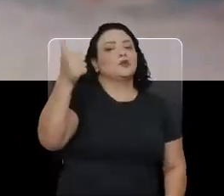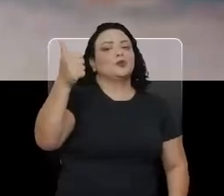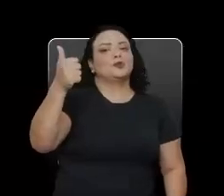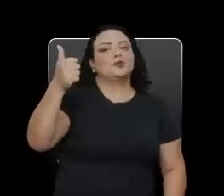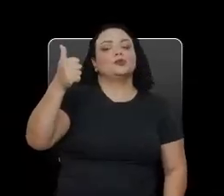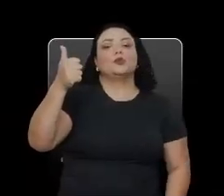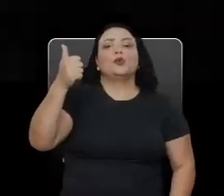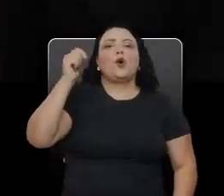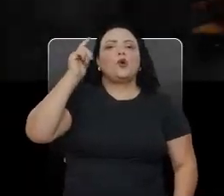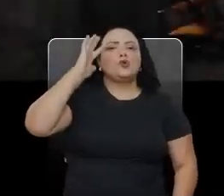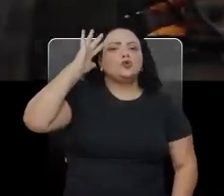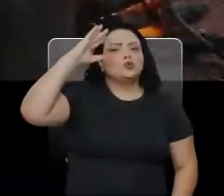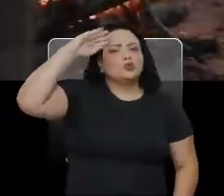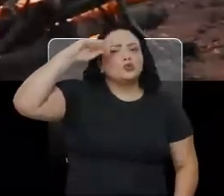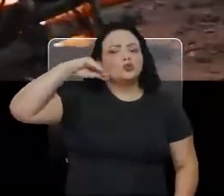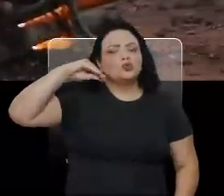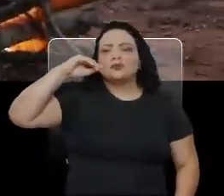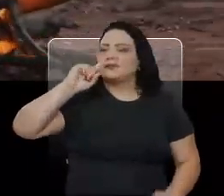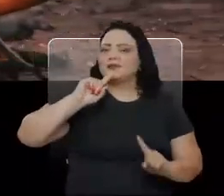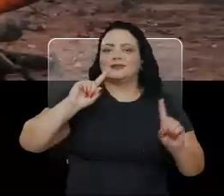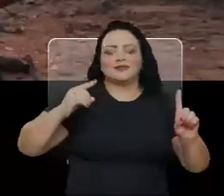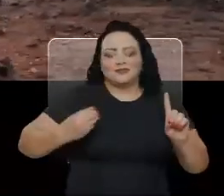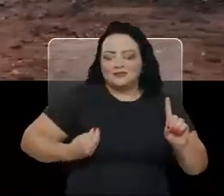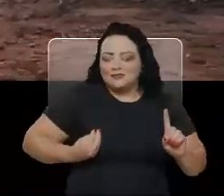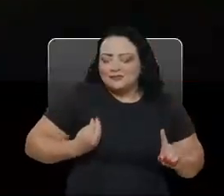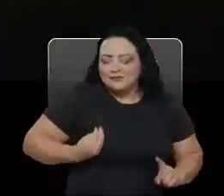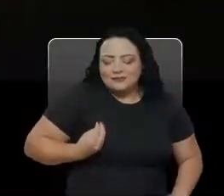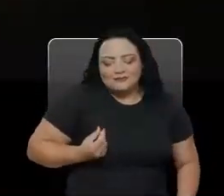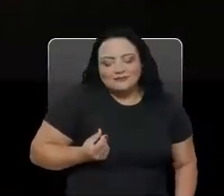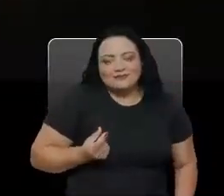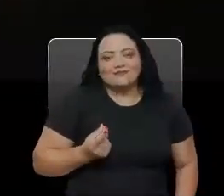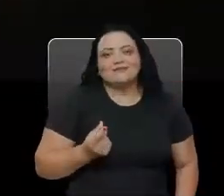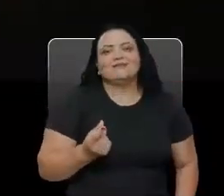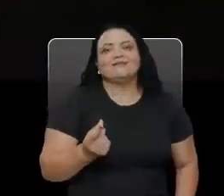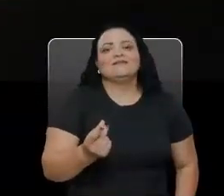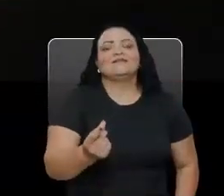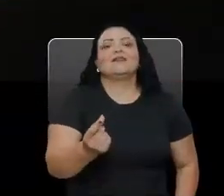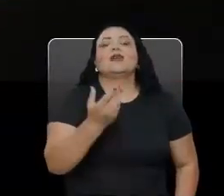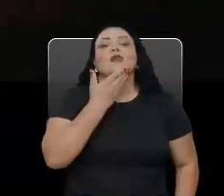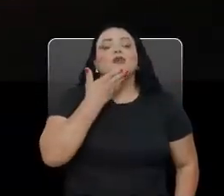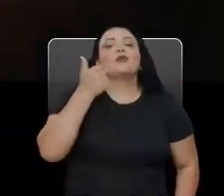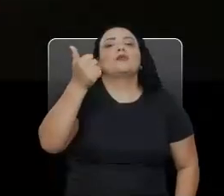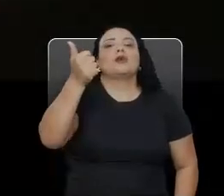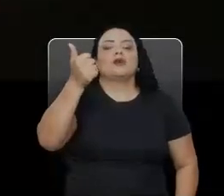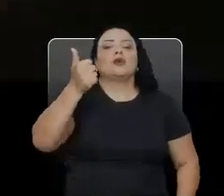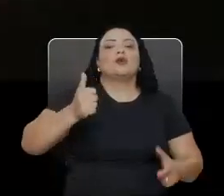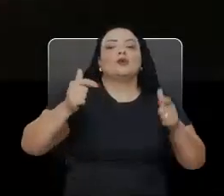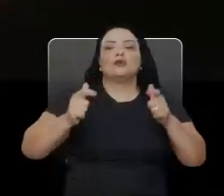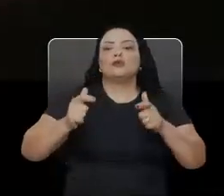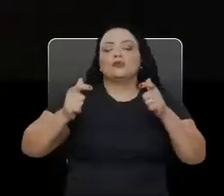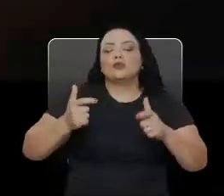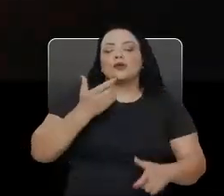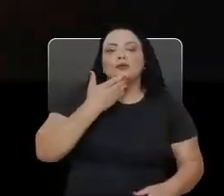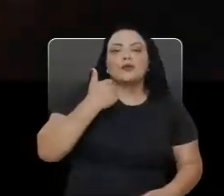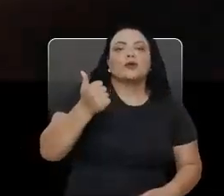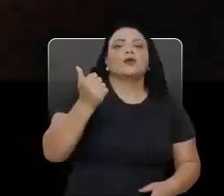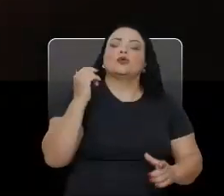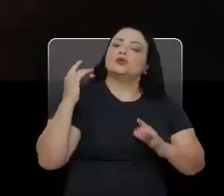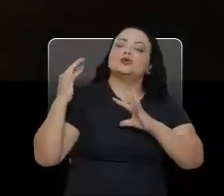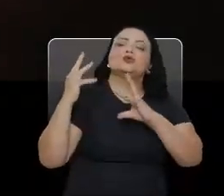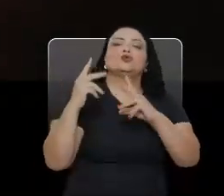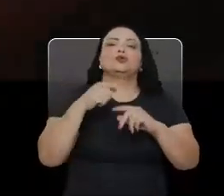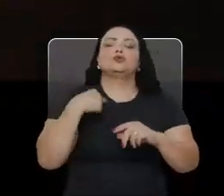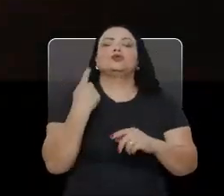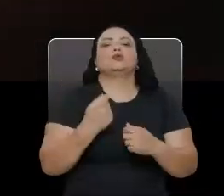O sonho não morre enquanto dentro de nós Vivo ele prossegue Uma vida melhor, um lugar melhor É